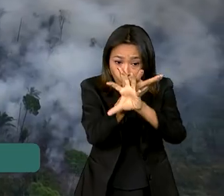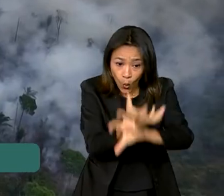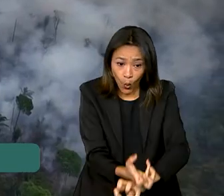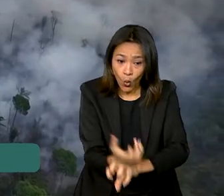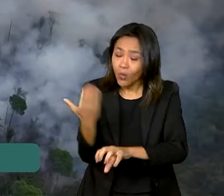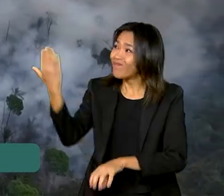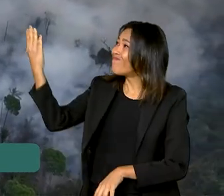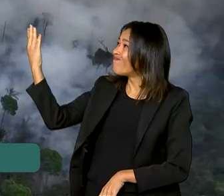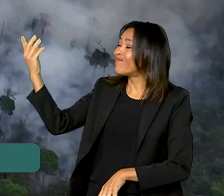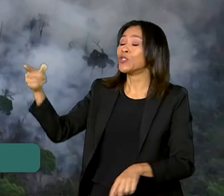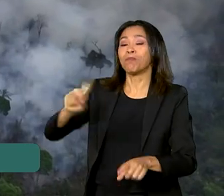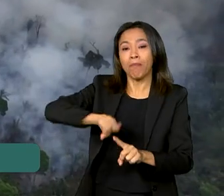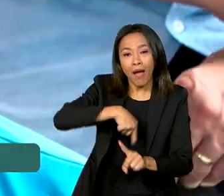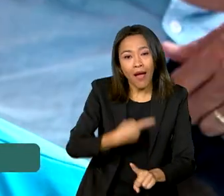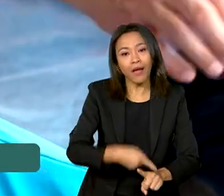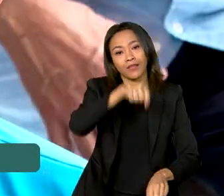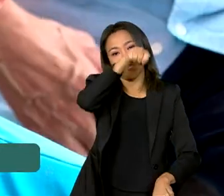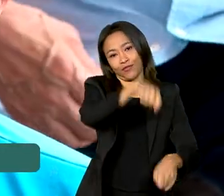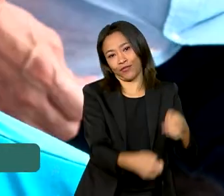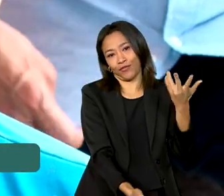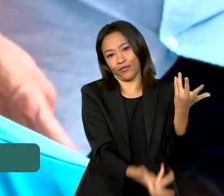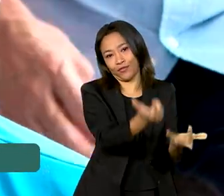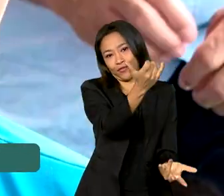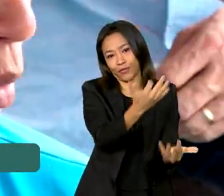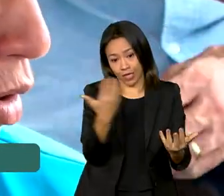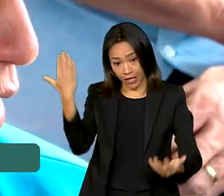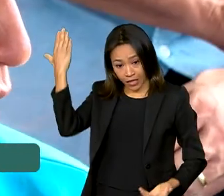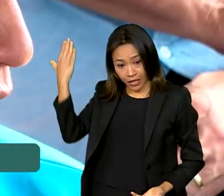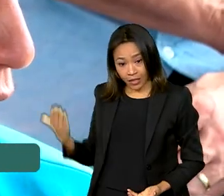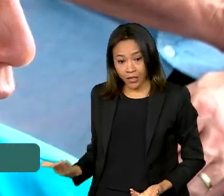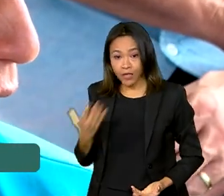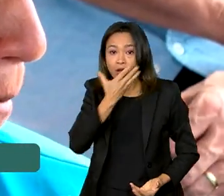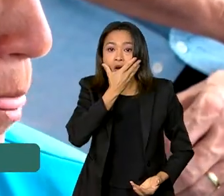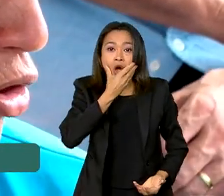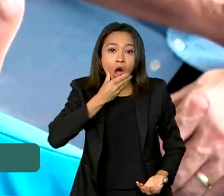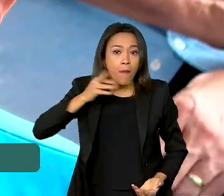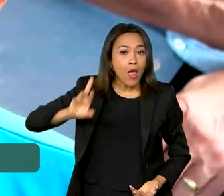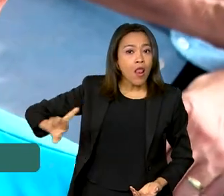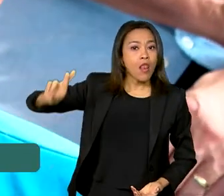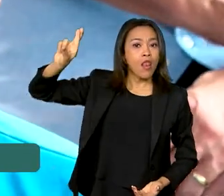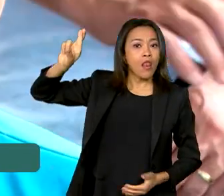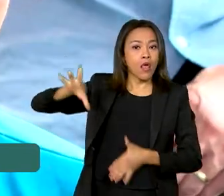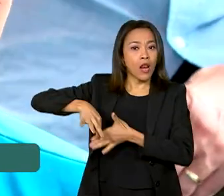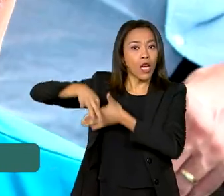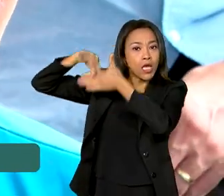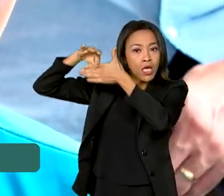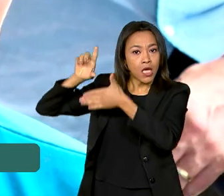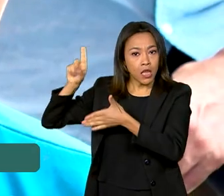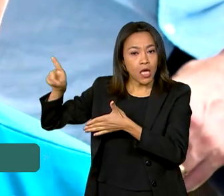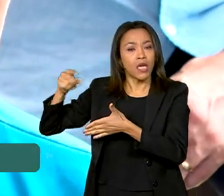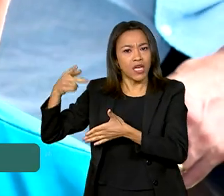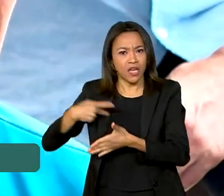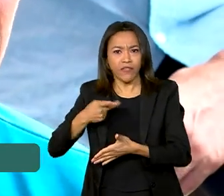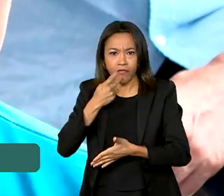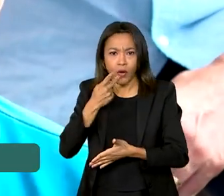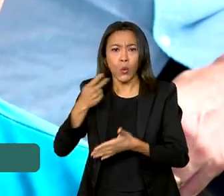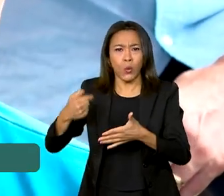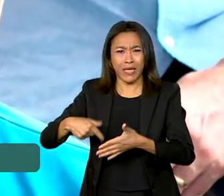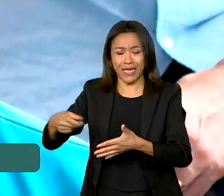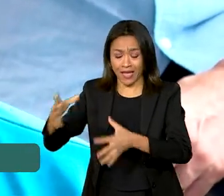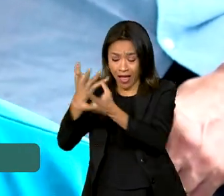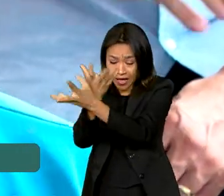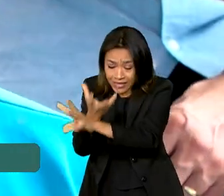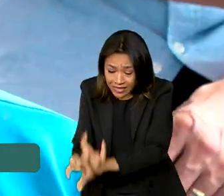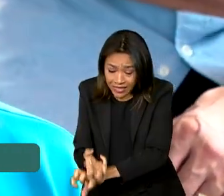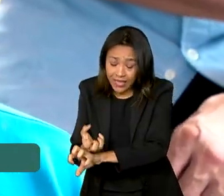e com ela, as queimadas. Moisés, líder comunitário, afirma que a seca dos iguarapés comprometeu toda a economia